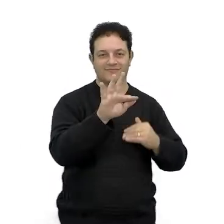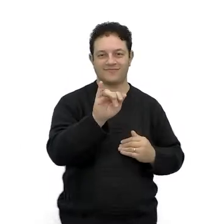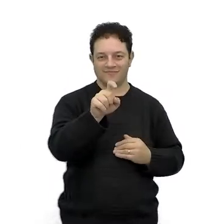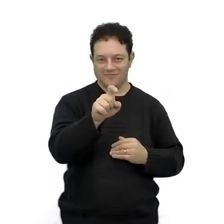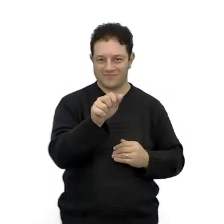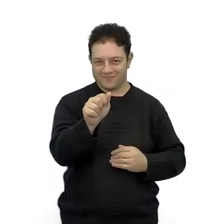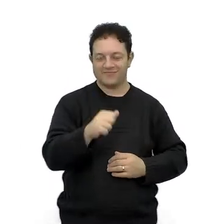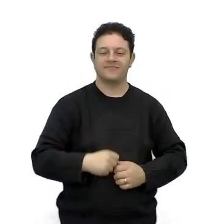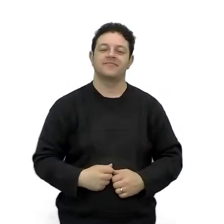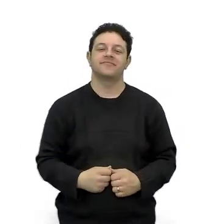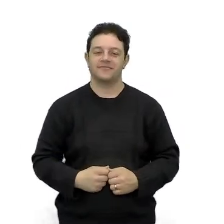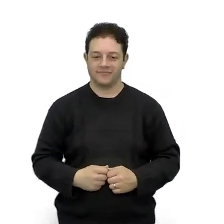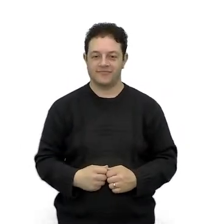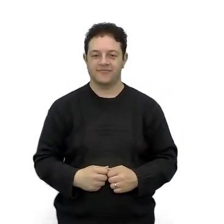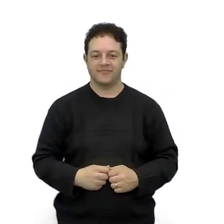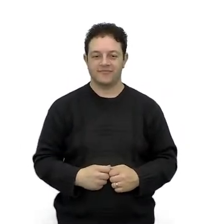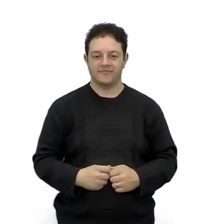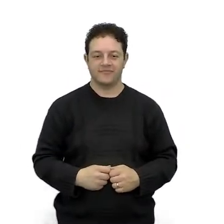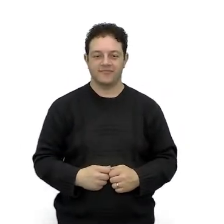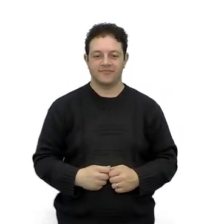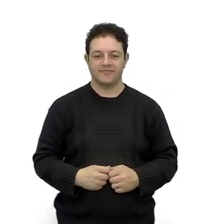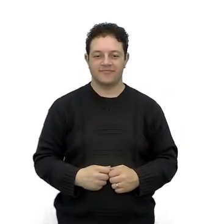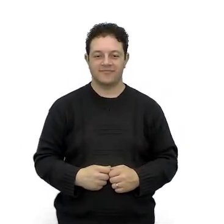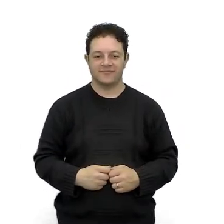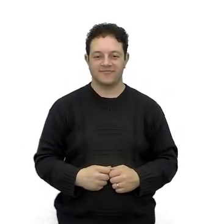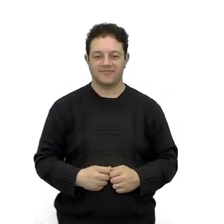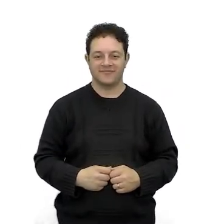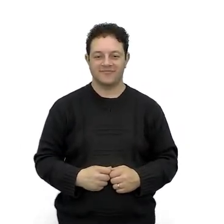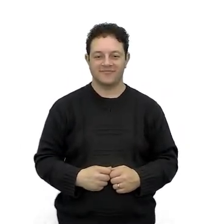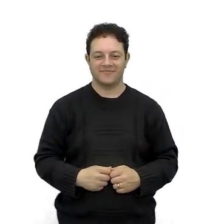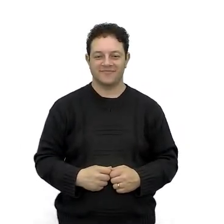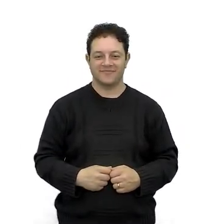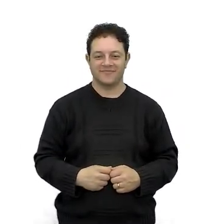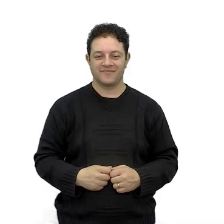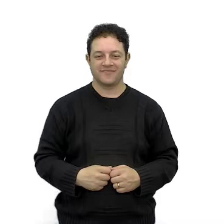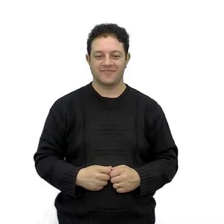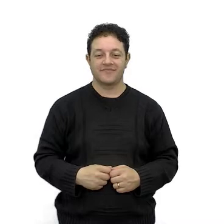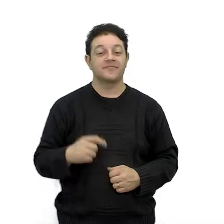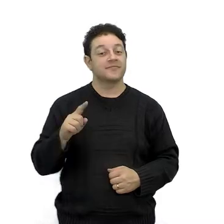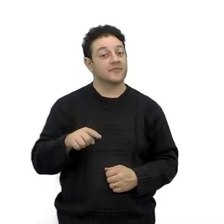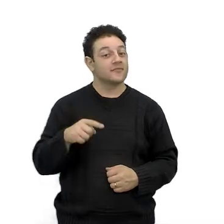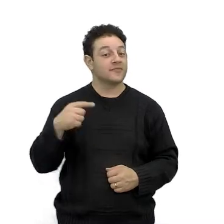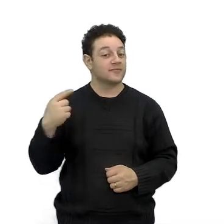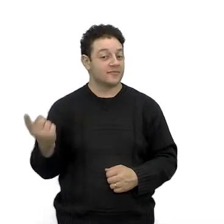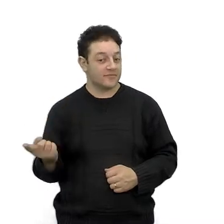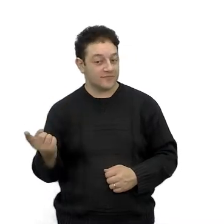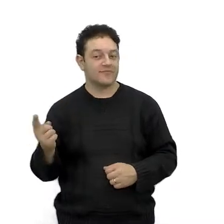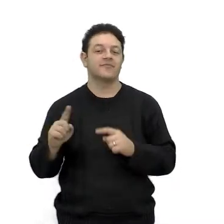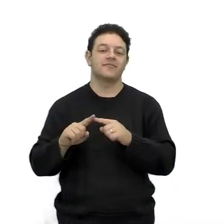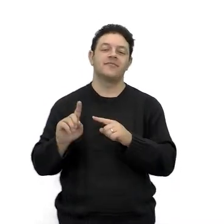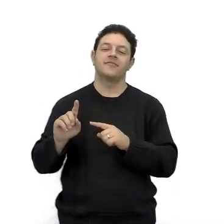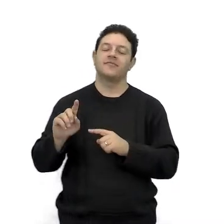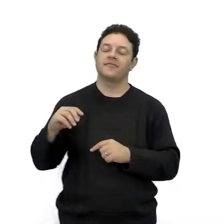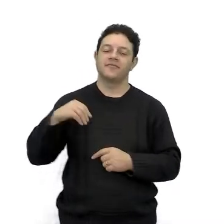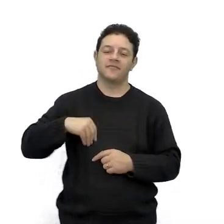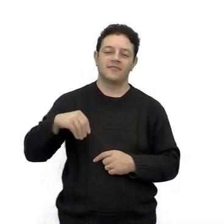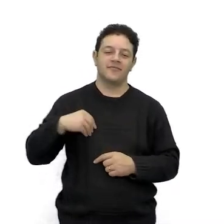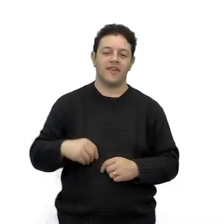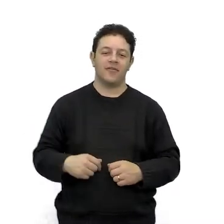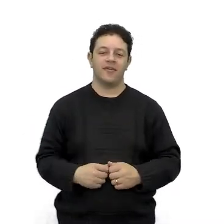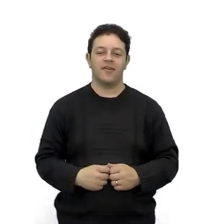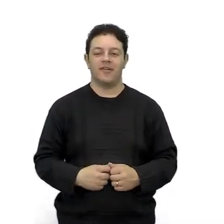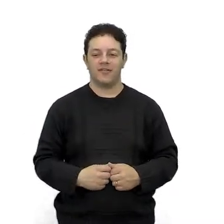Já na variável, não consegue rentabilidade.